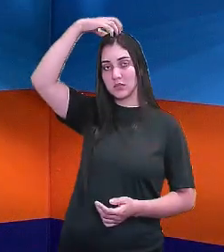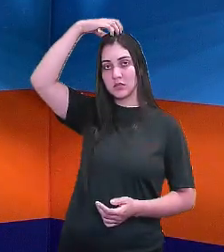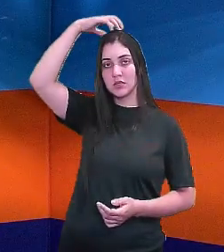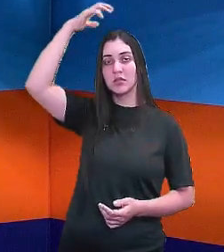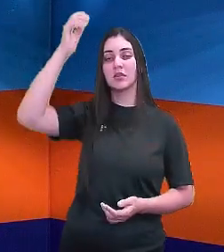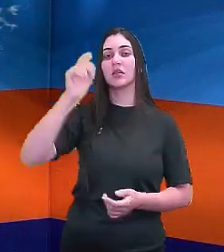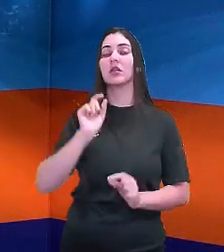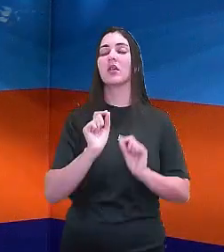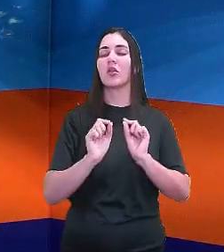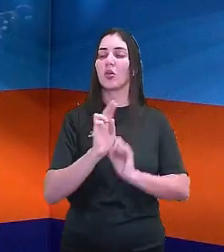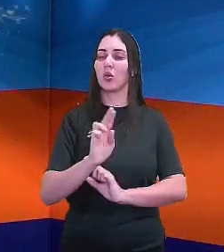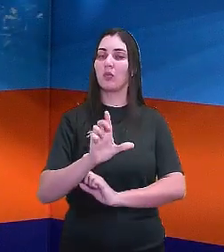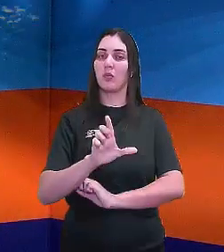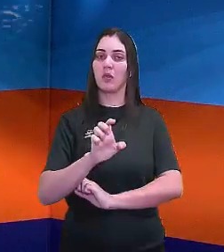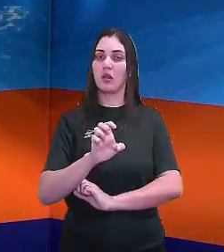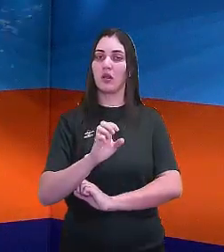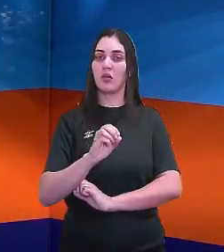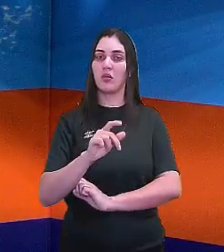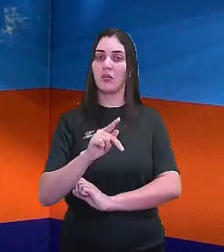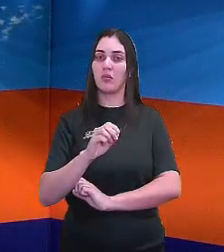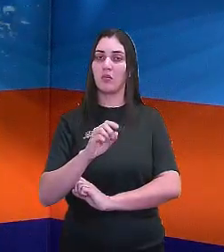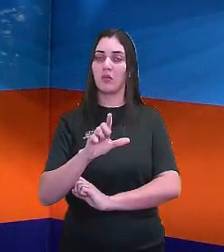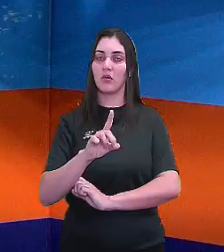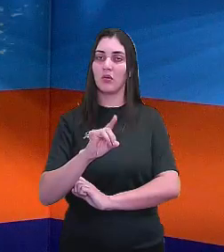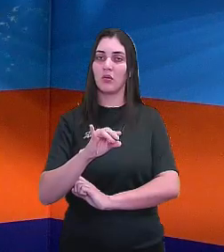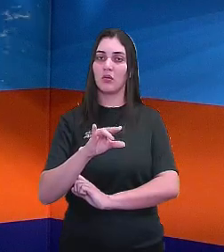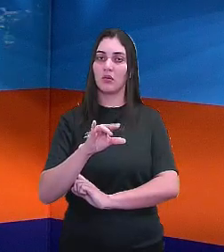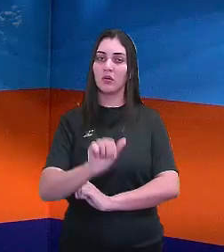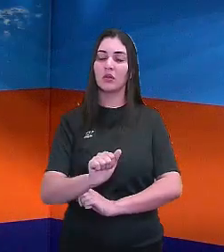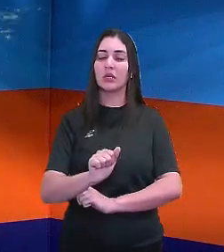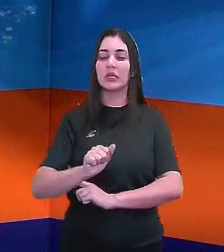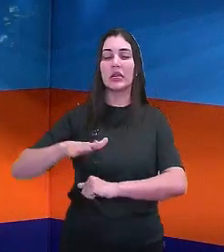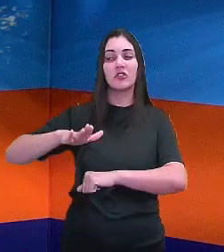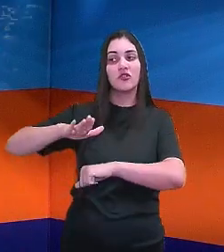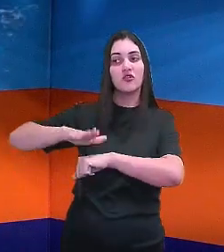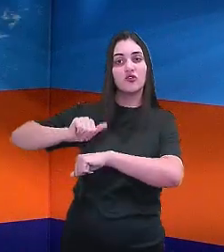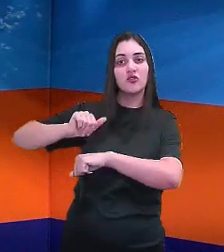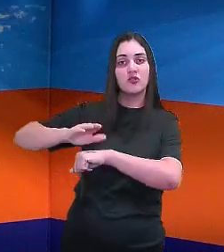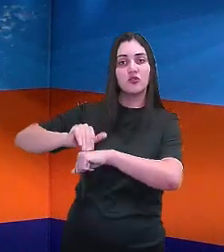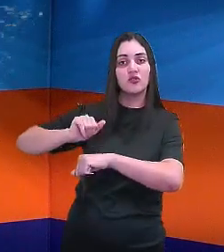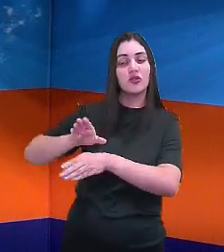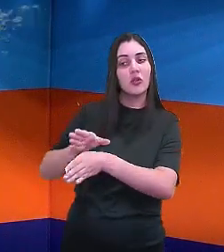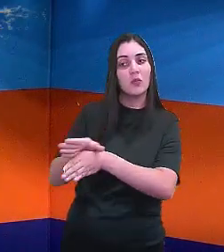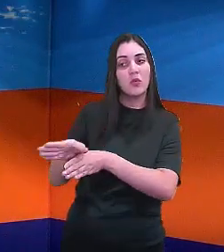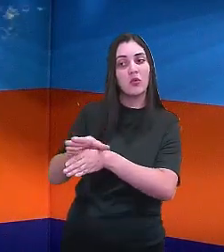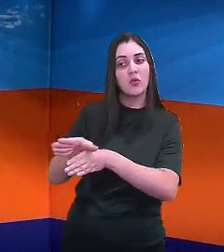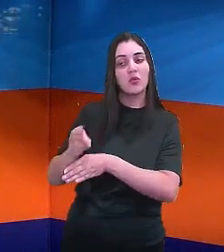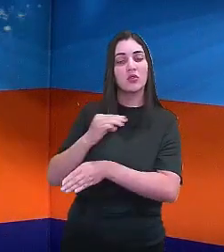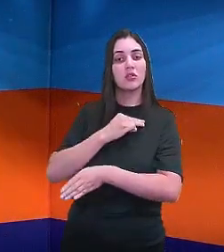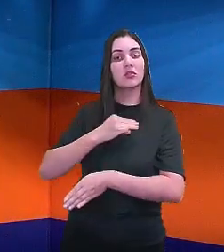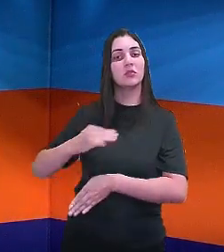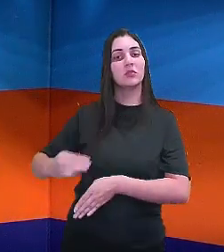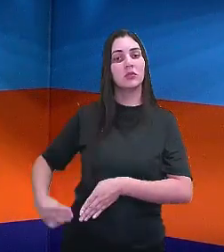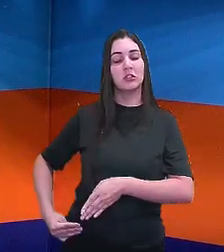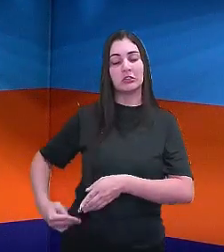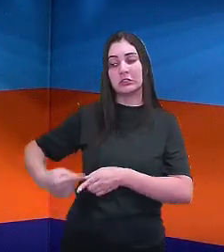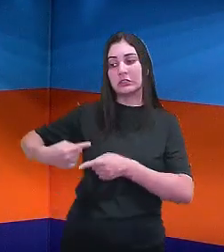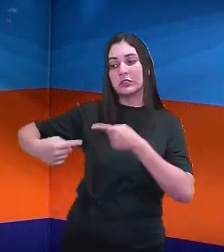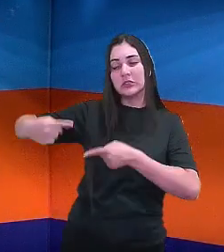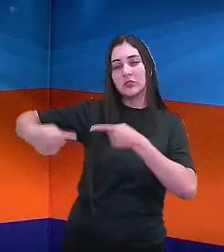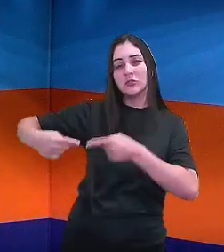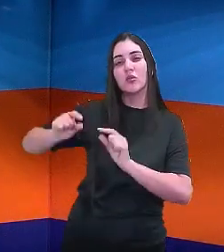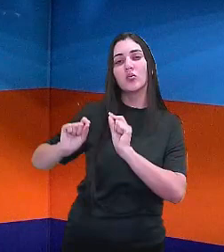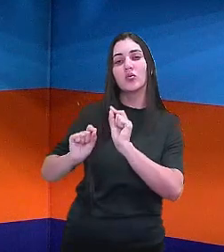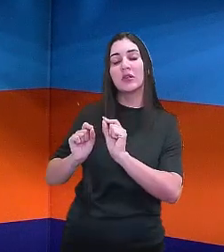a dona Leopoldina, ela chama o conselho de ministros e discute com eles